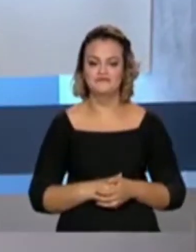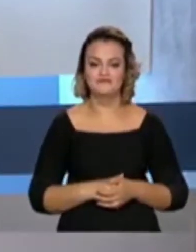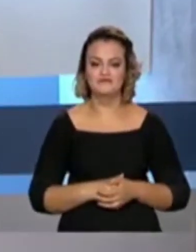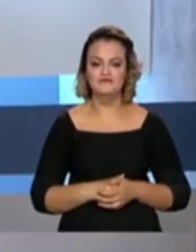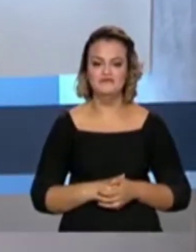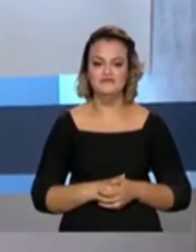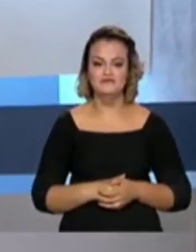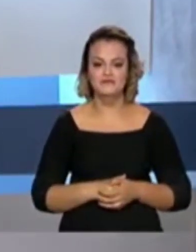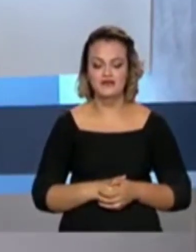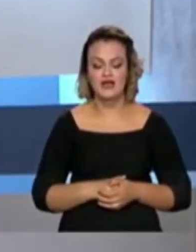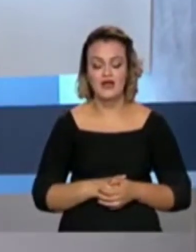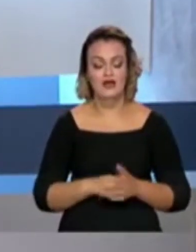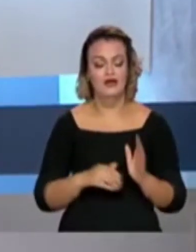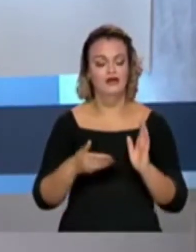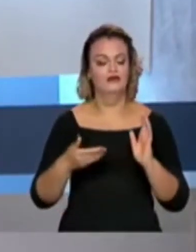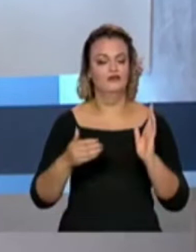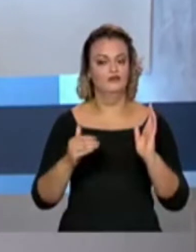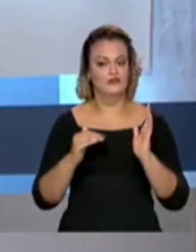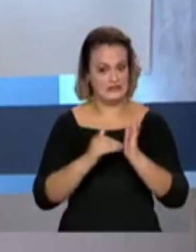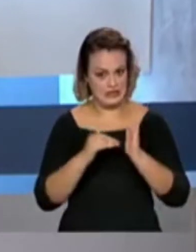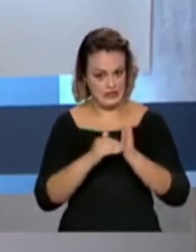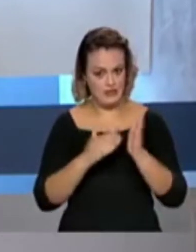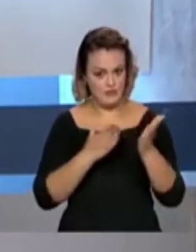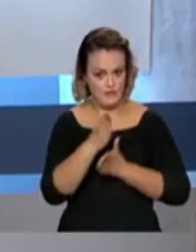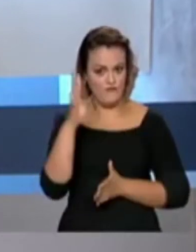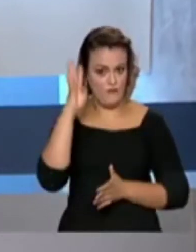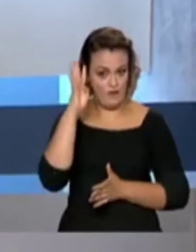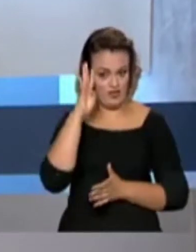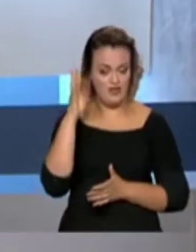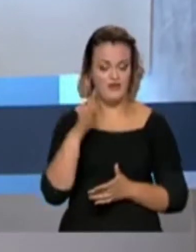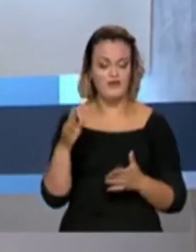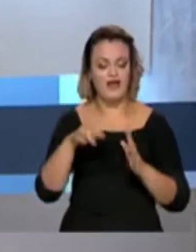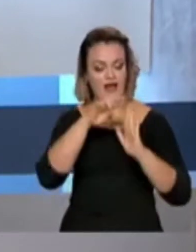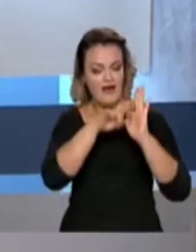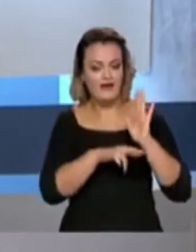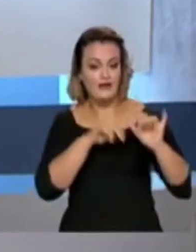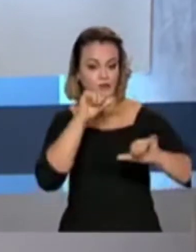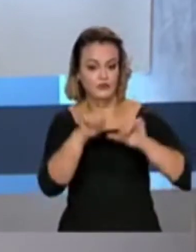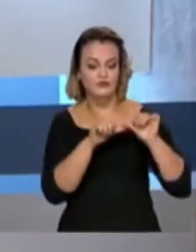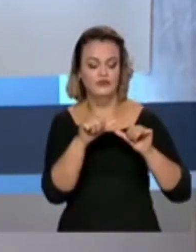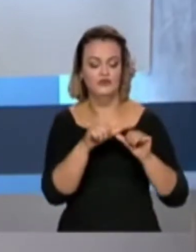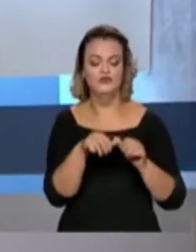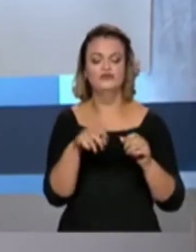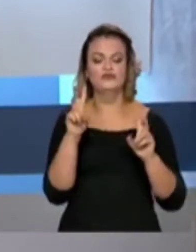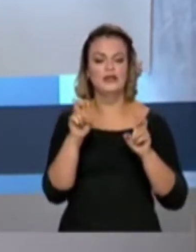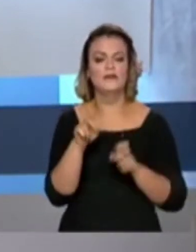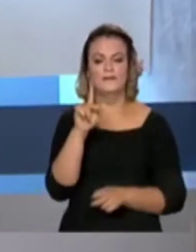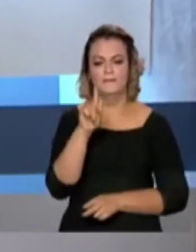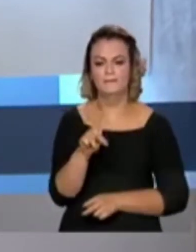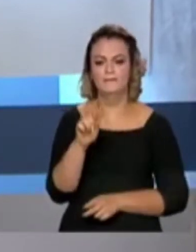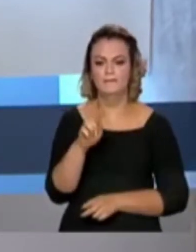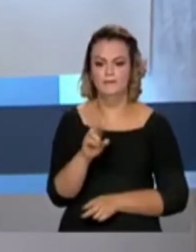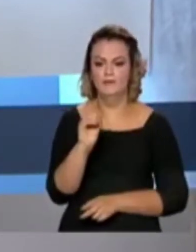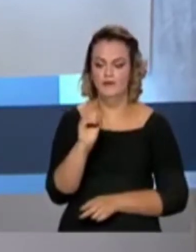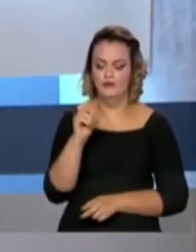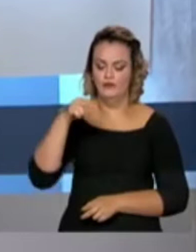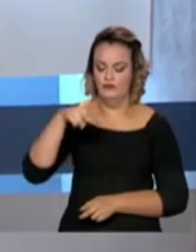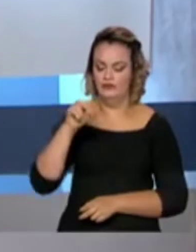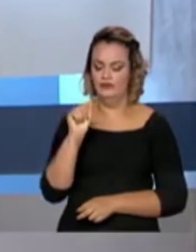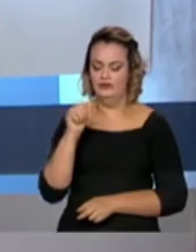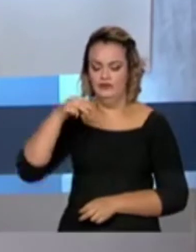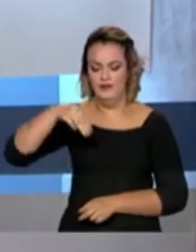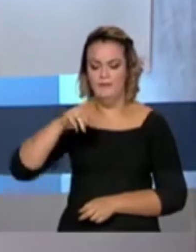O Senado aprovou nesta quarta-feira projeto que muda as regras do PRONAMP, o Programa Nacional de Apoio às